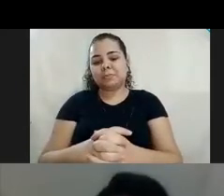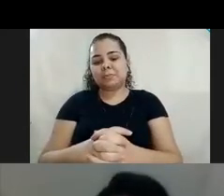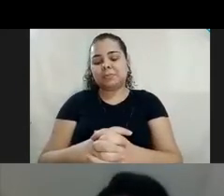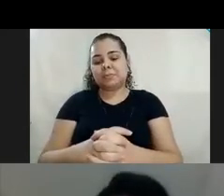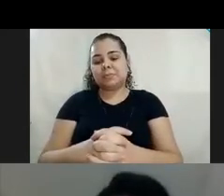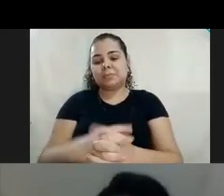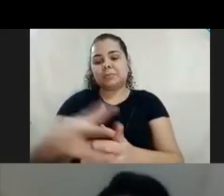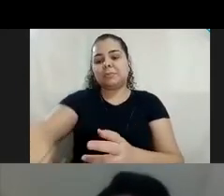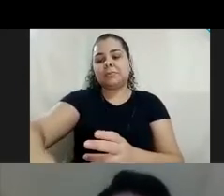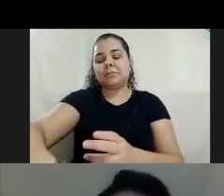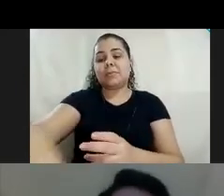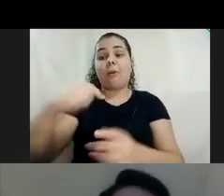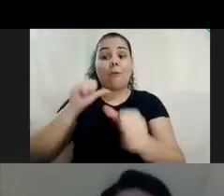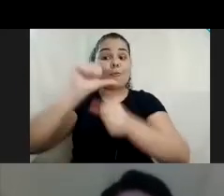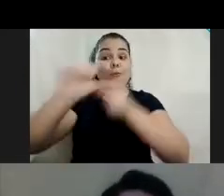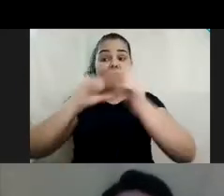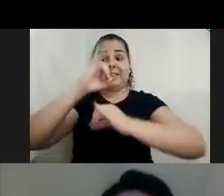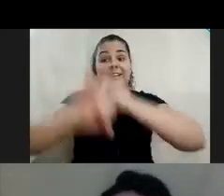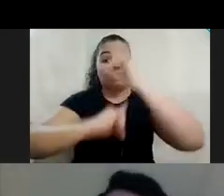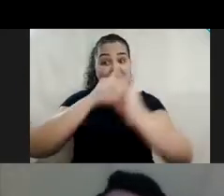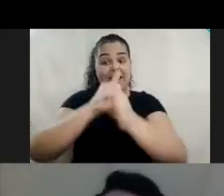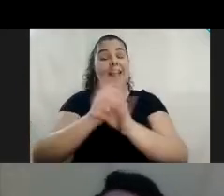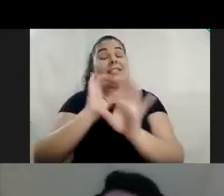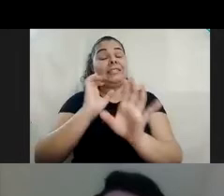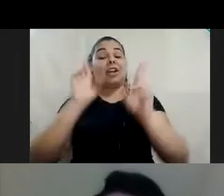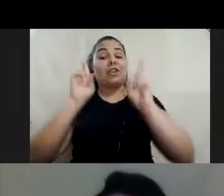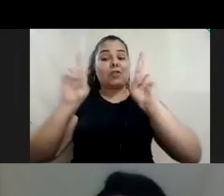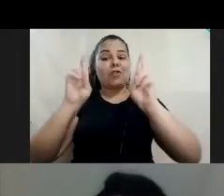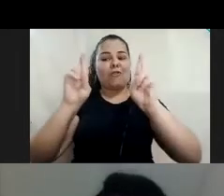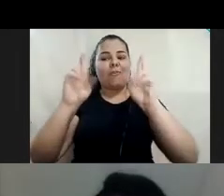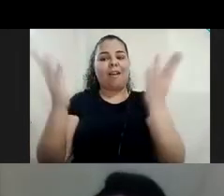Eu troquei a rede. Eu espero que agora vá. Eu vou compartilhar novamente.